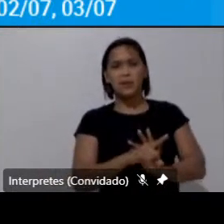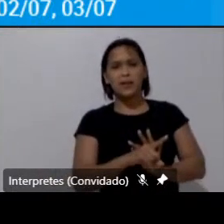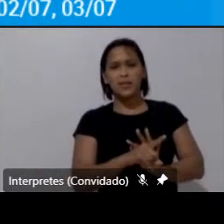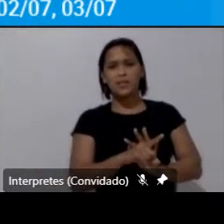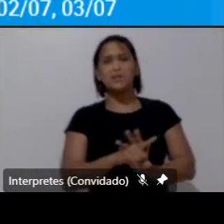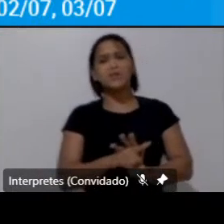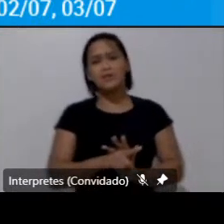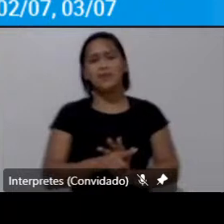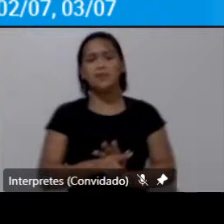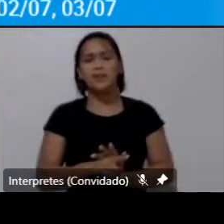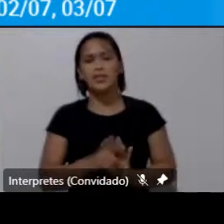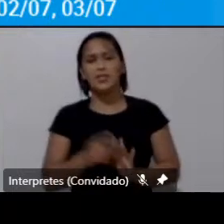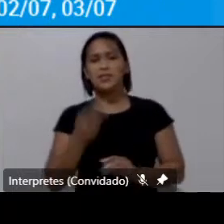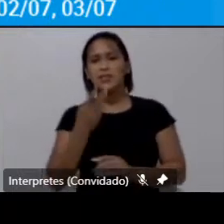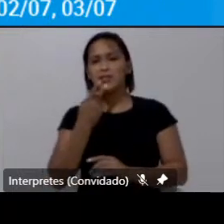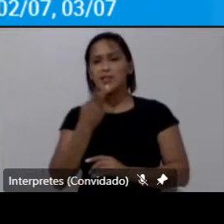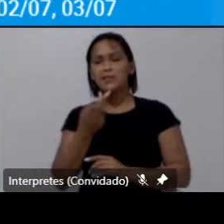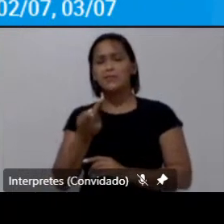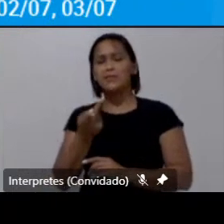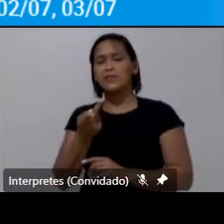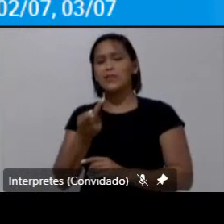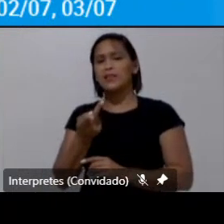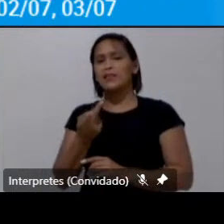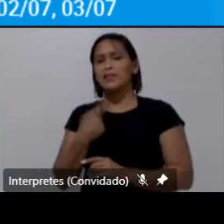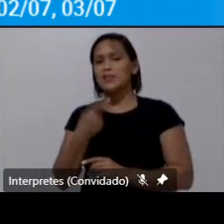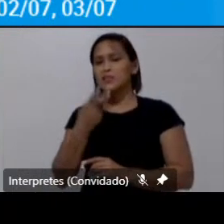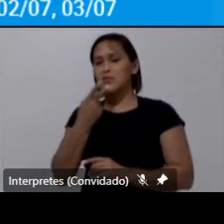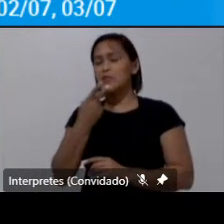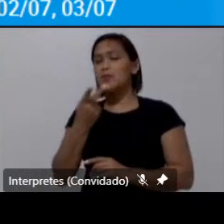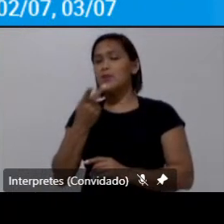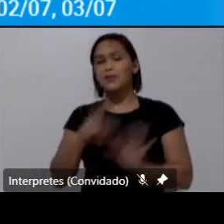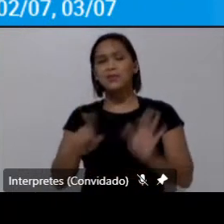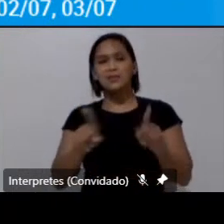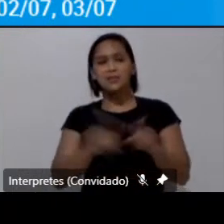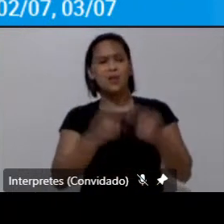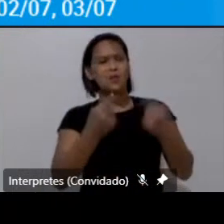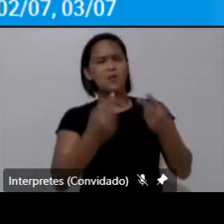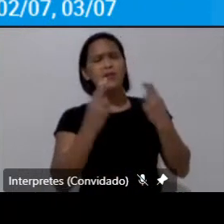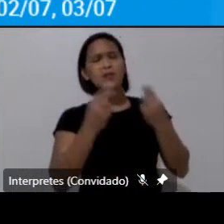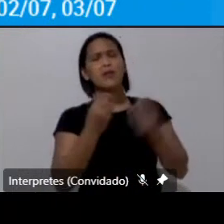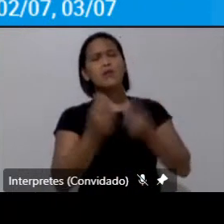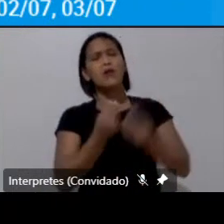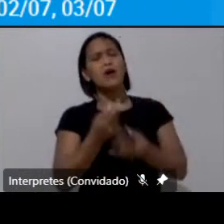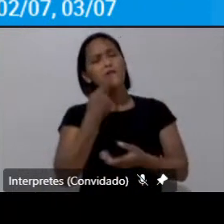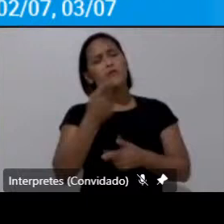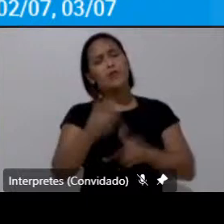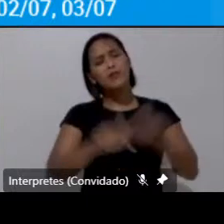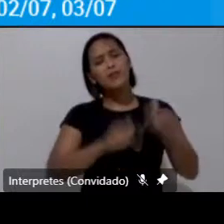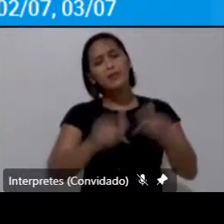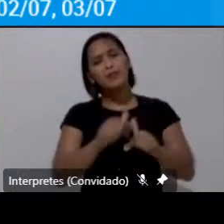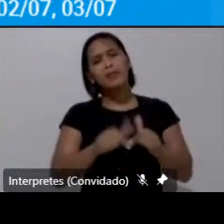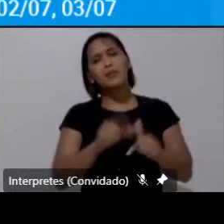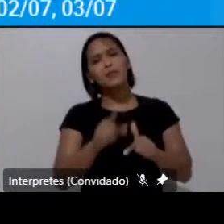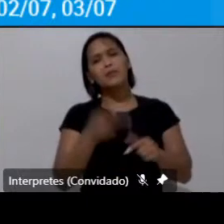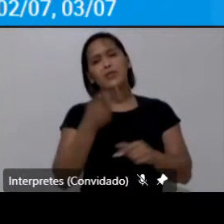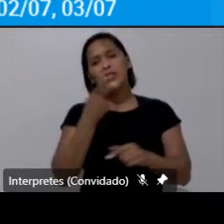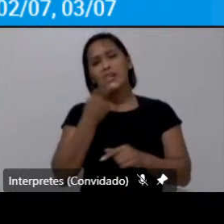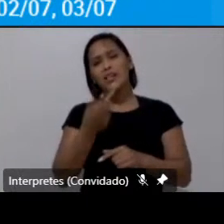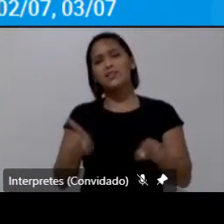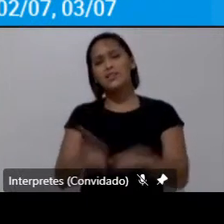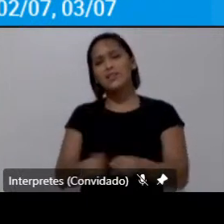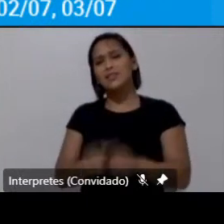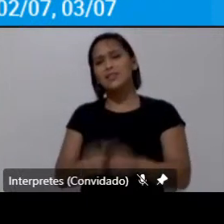crise os empresários vão enlouquecer ué mas nós estamos falando de um serviço essencial e a